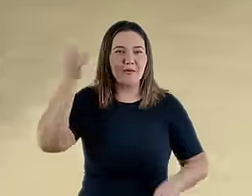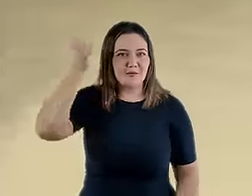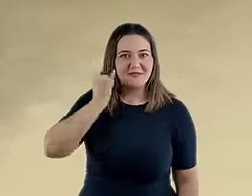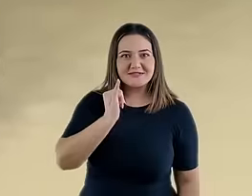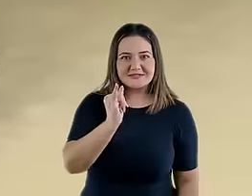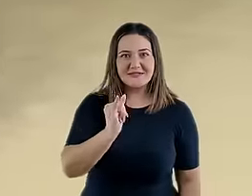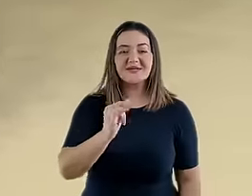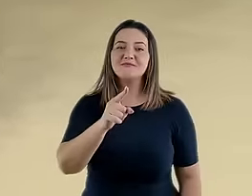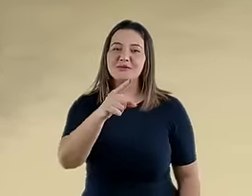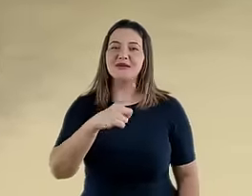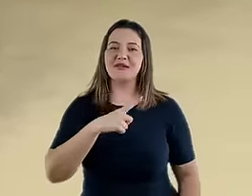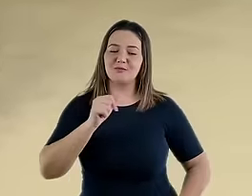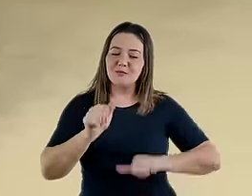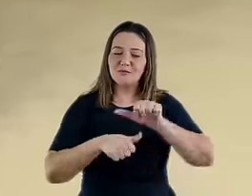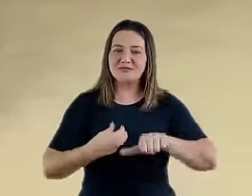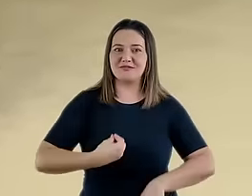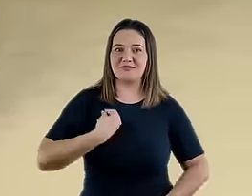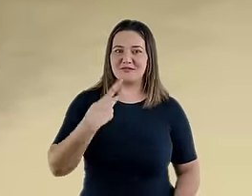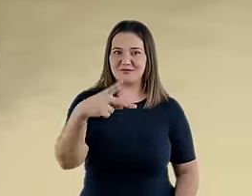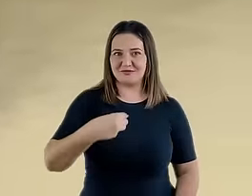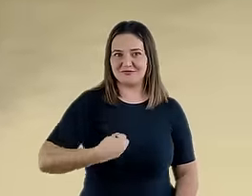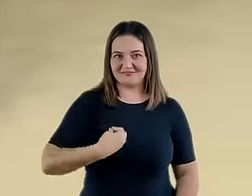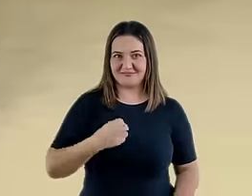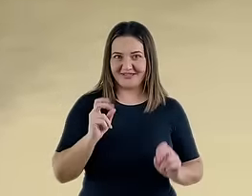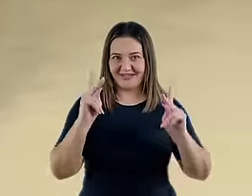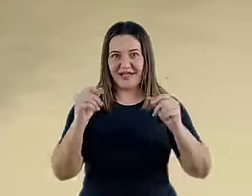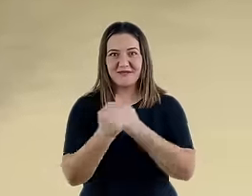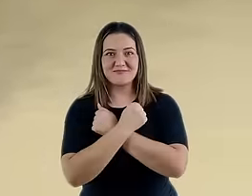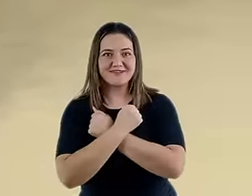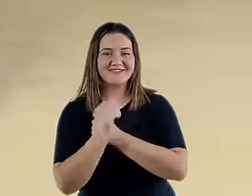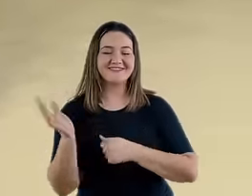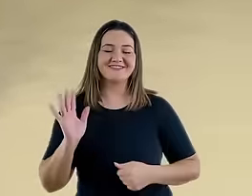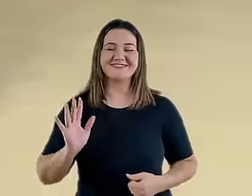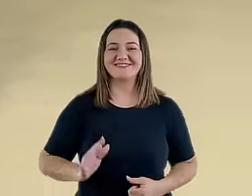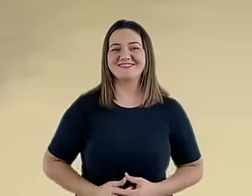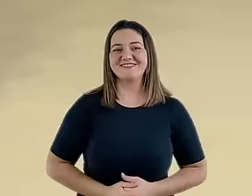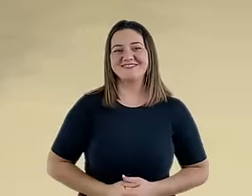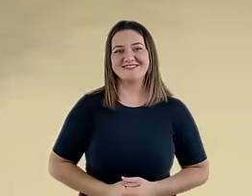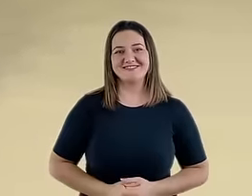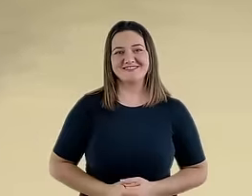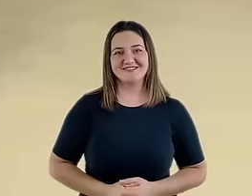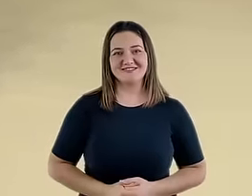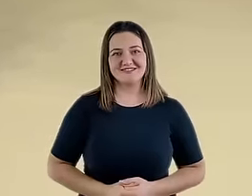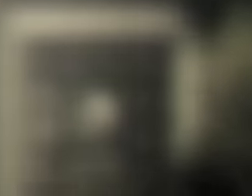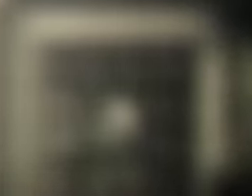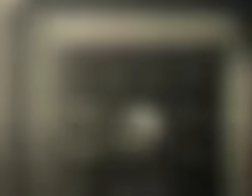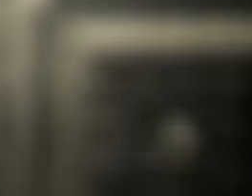e tenha um revivamento de Deus em sua vida. Um grande abraço e até o nosso próximo programa. Tchau, tchau!